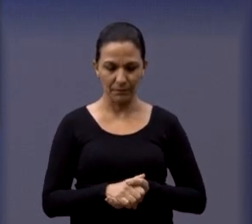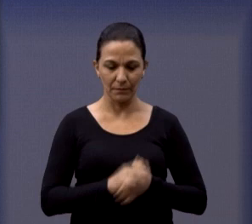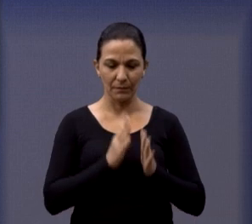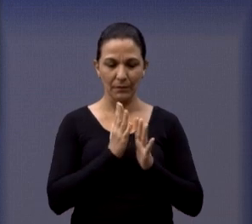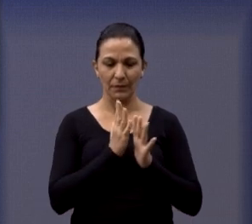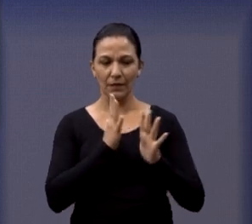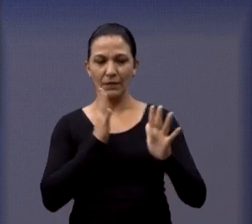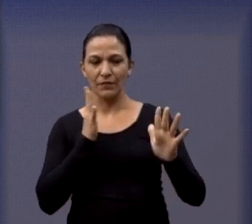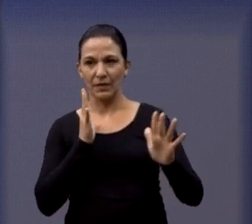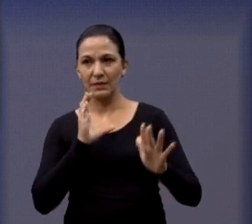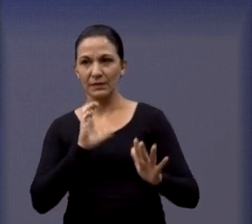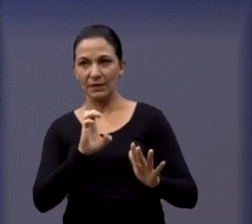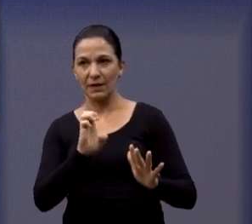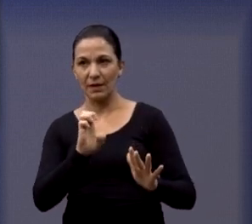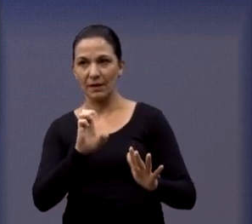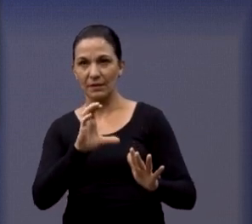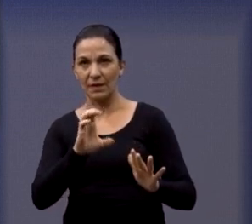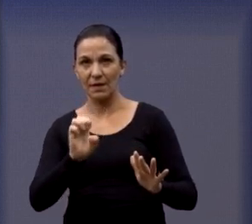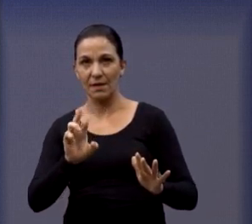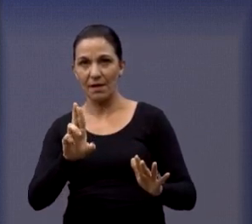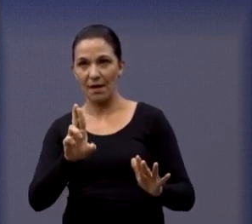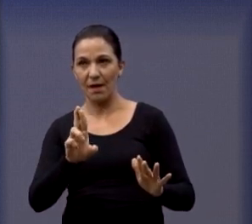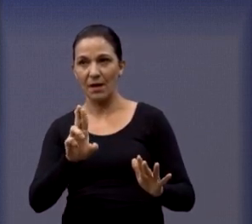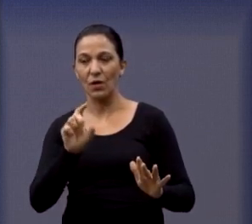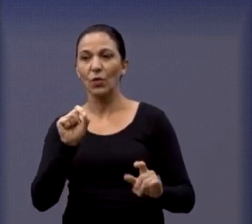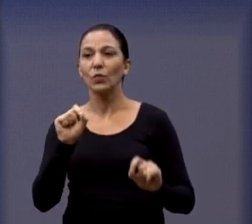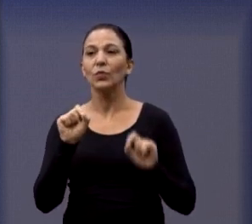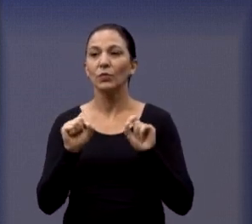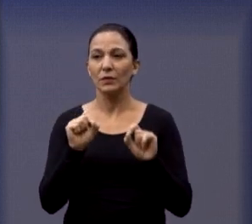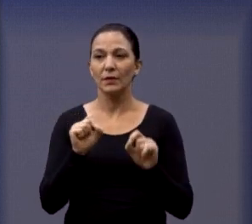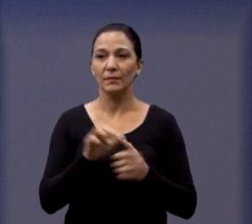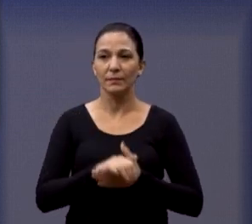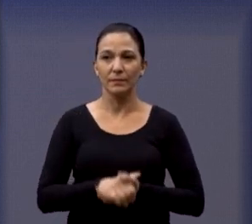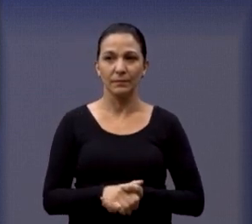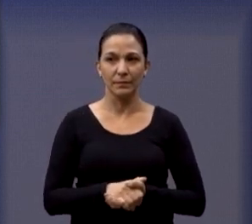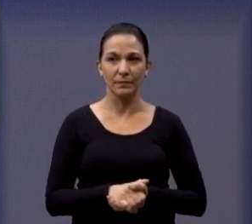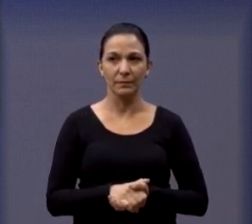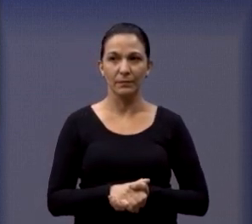fila da creche. Pode soltar o som.